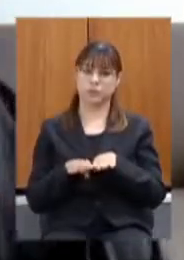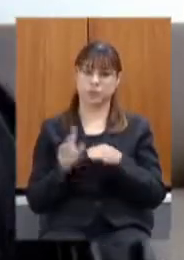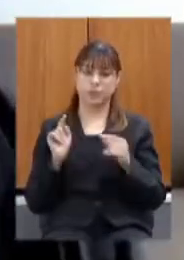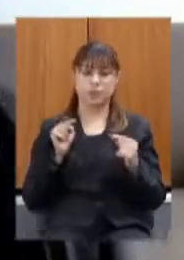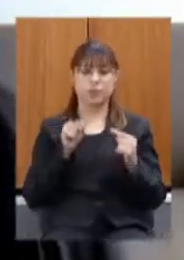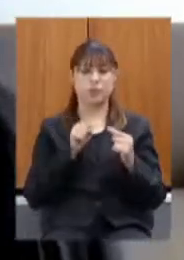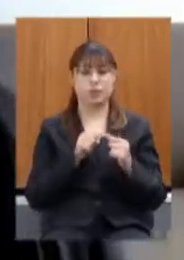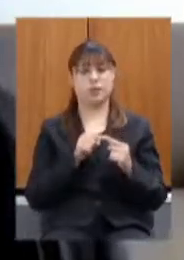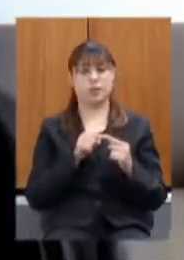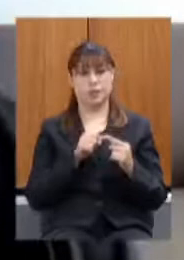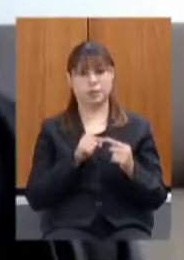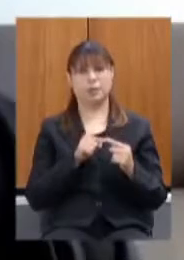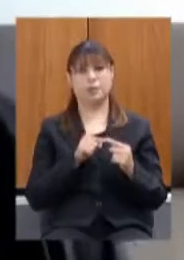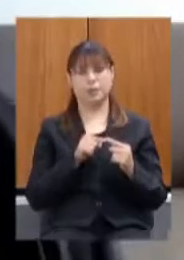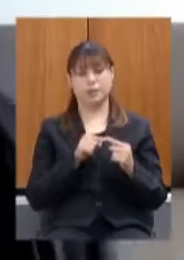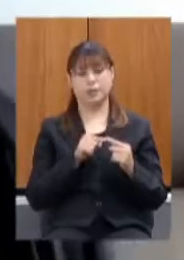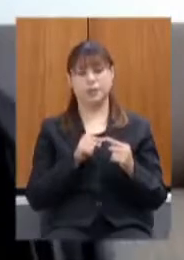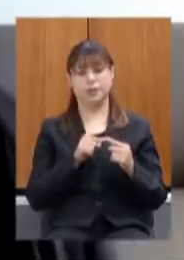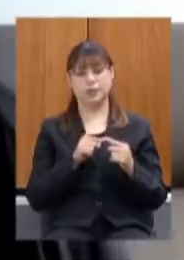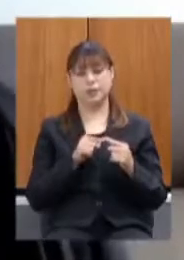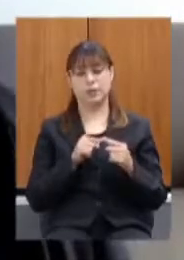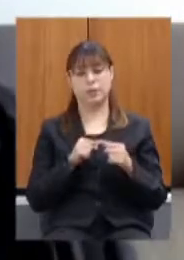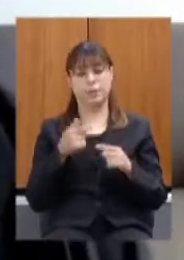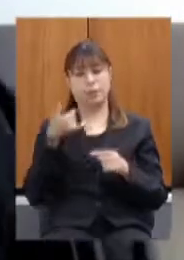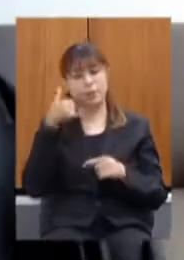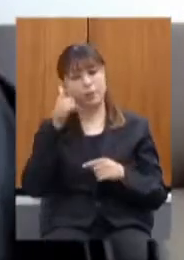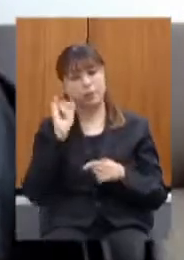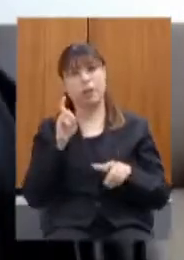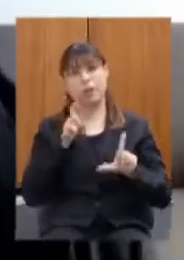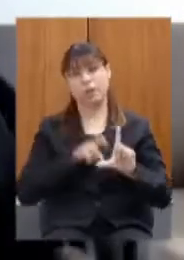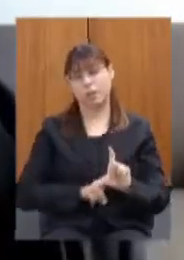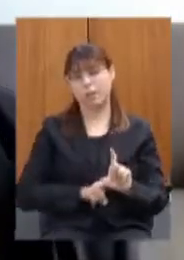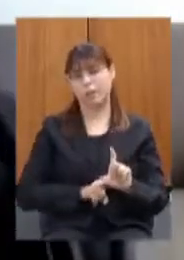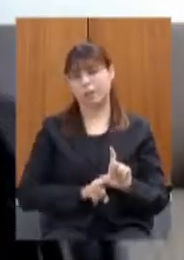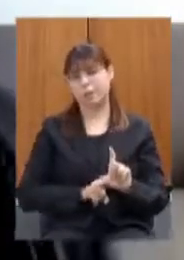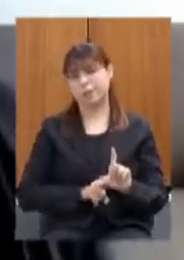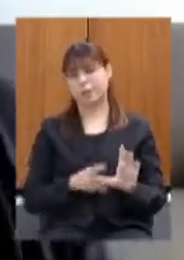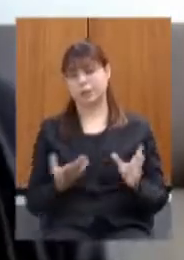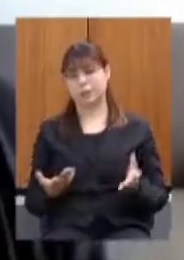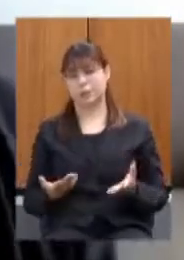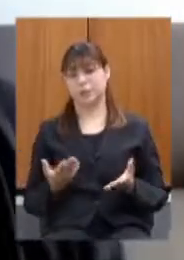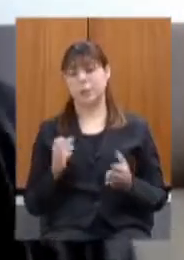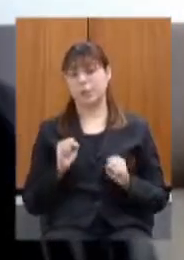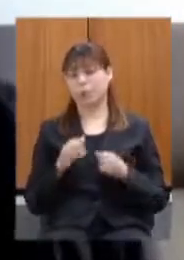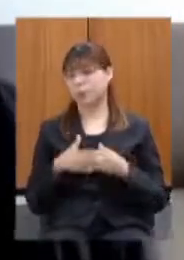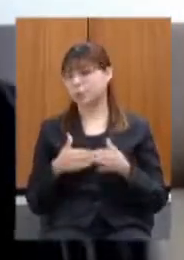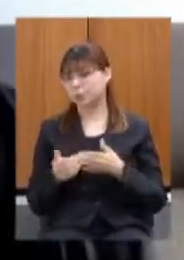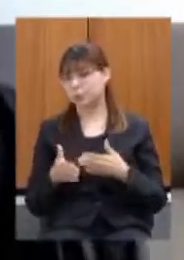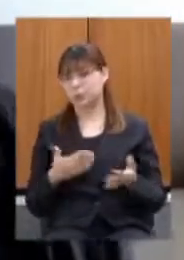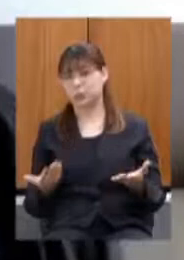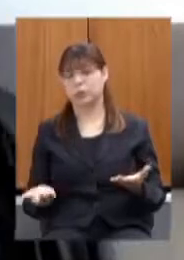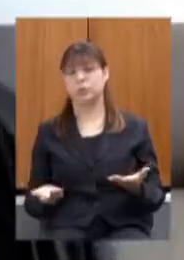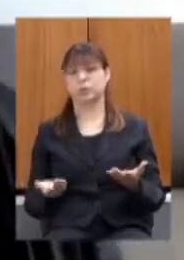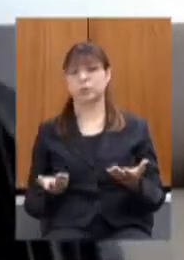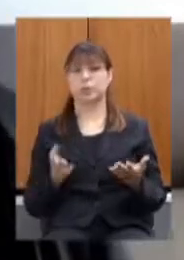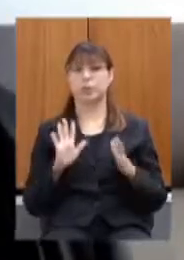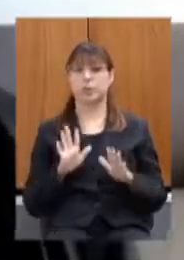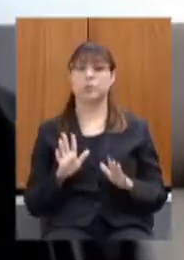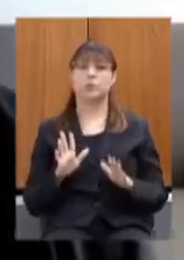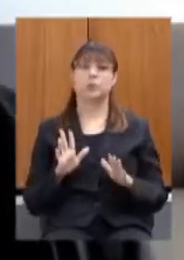específica para não criar dependência pode ser para qualquer coisa desde que seja para criar agendência fiscal